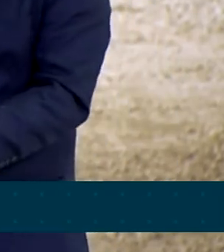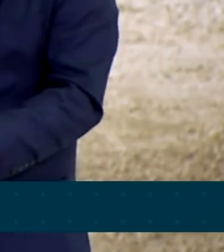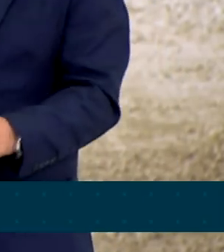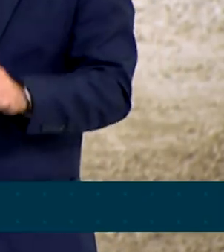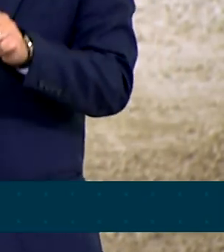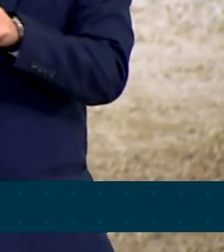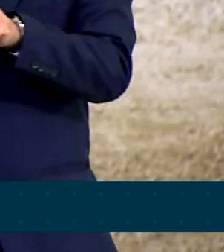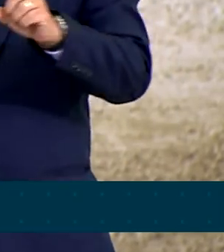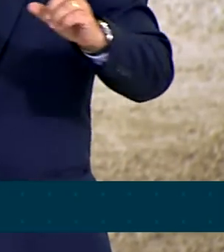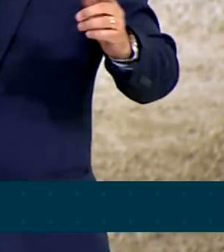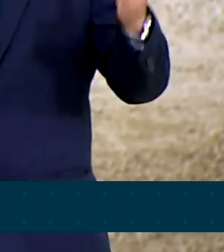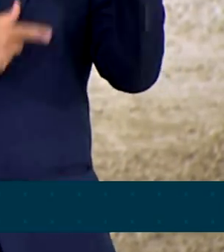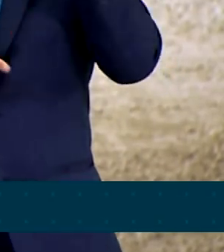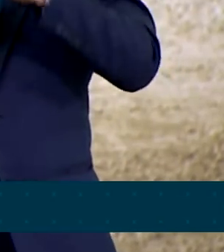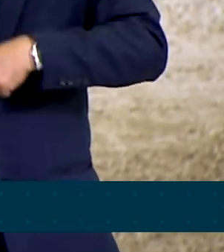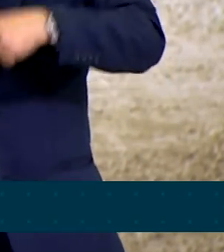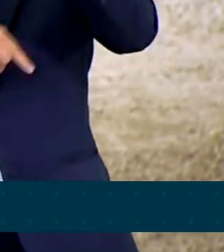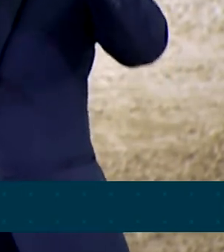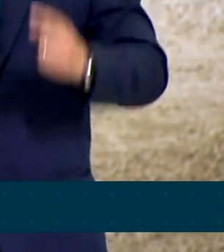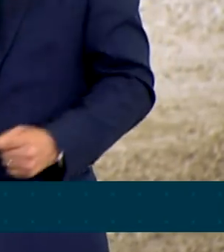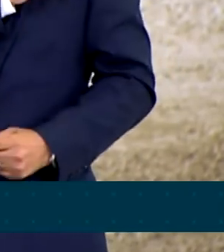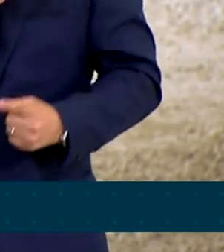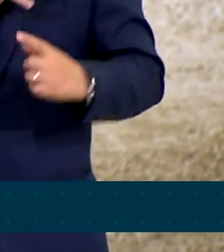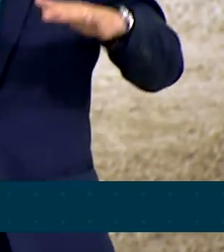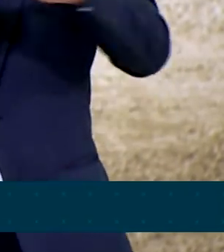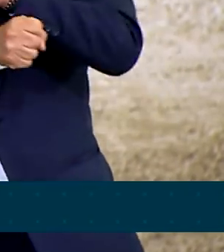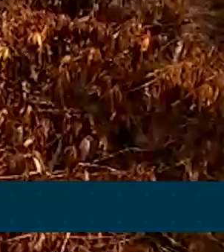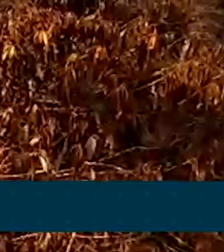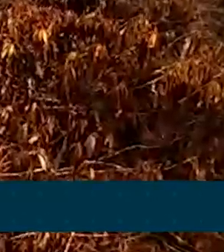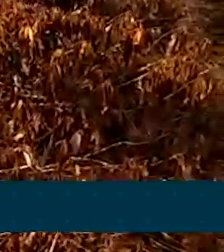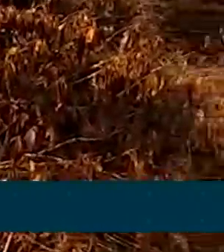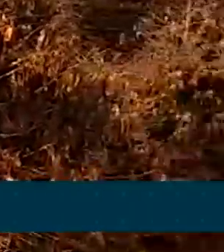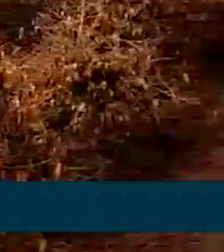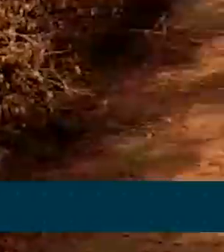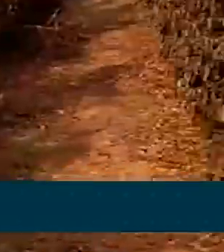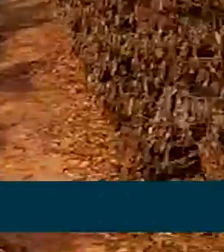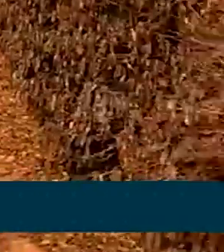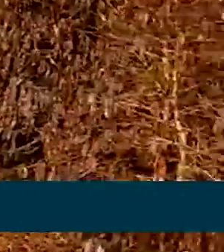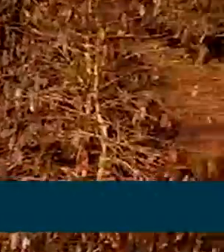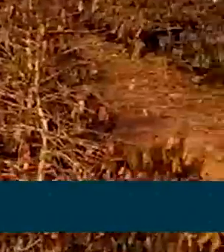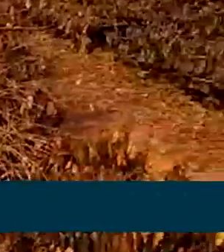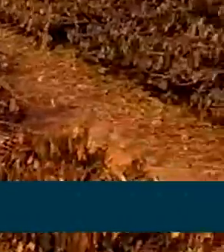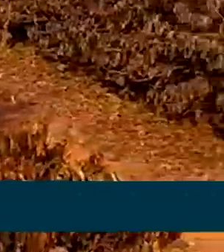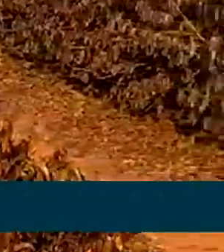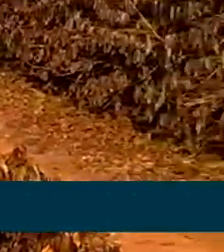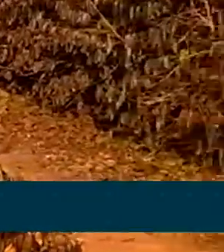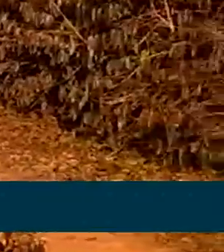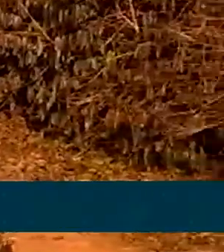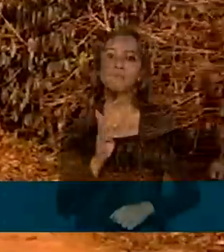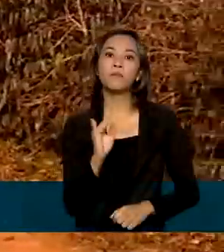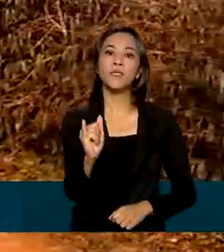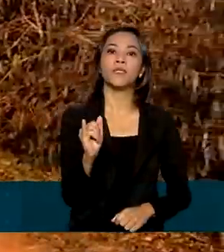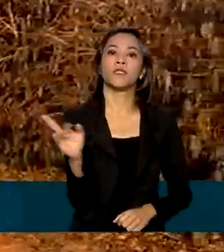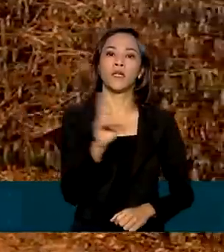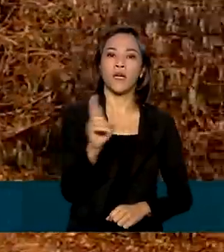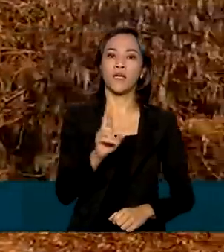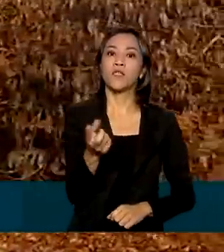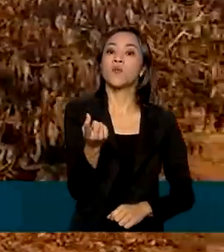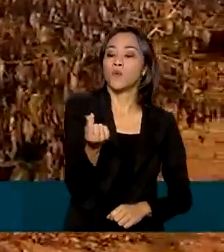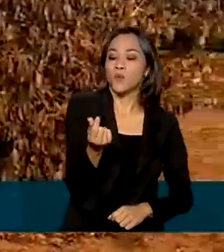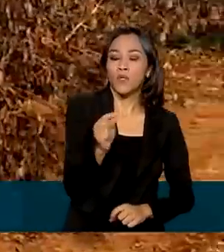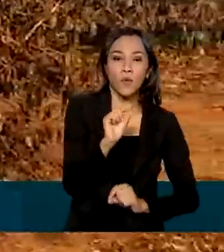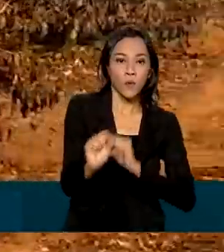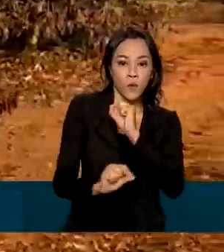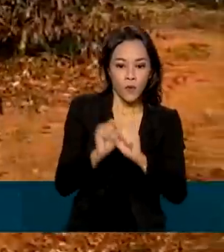trazer riqueza, renda e empregos para o nosso país. Outros 2 bilhões de reais serão destinados à